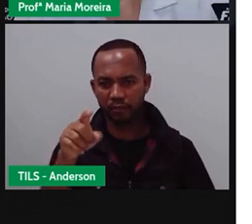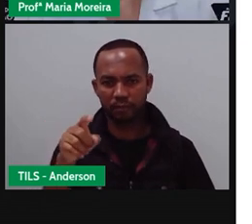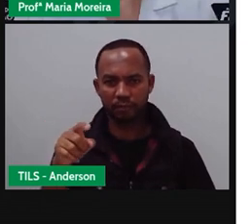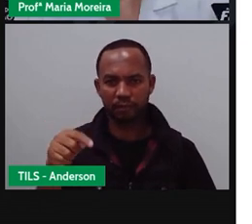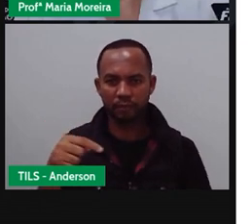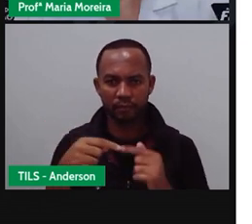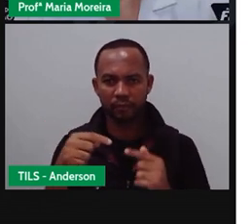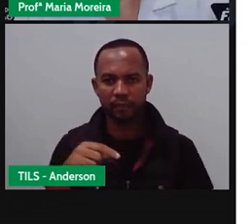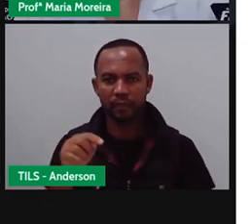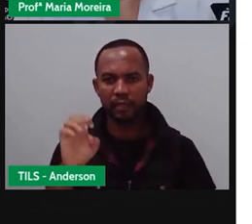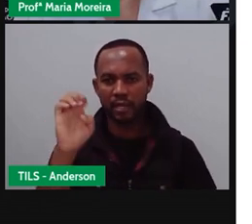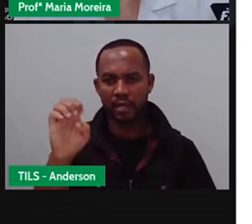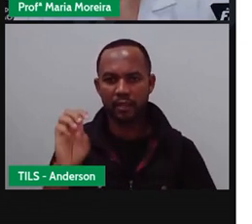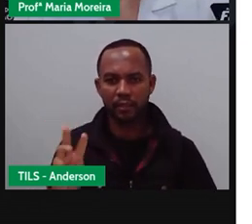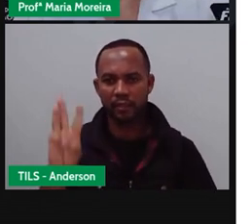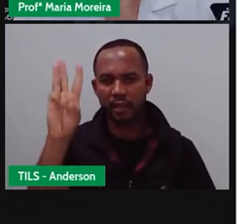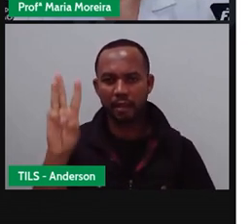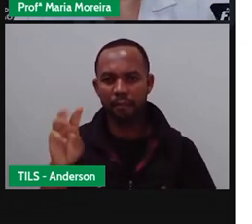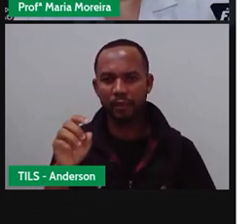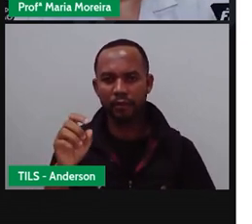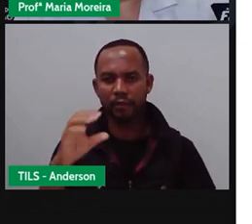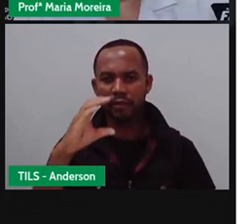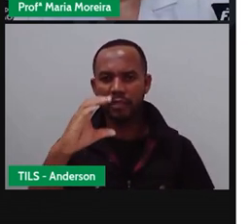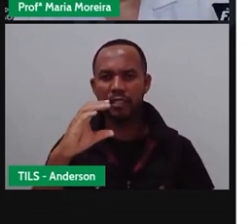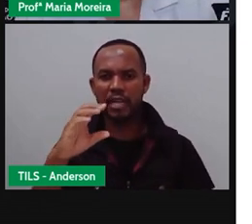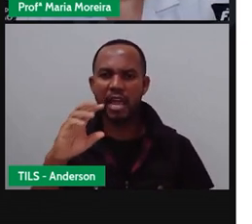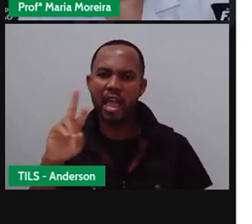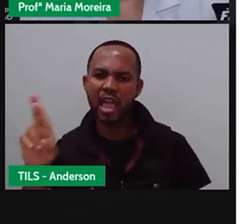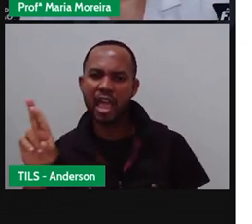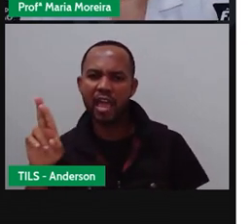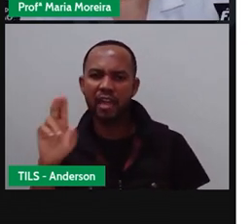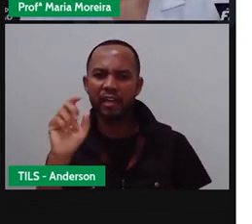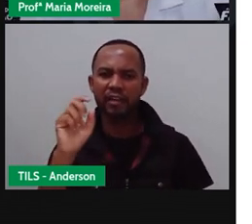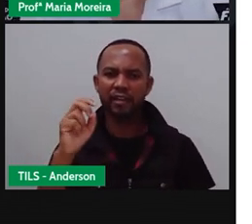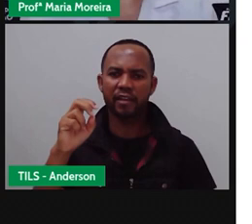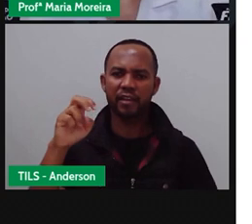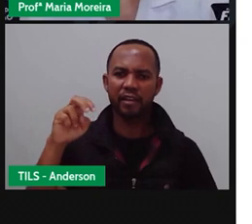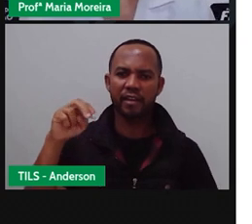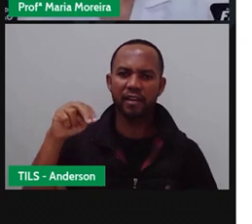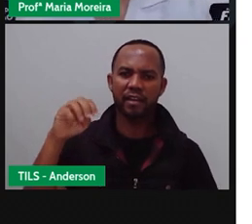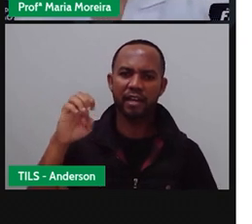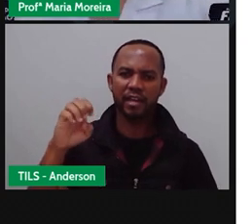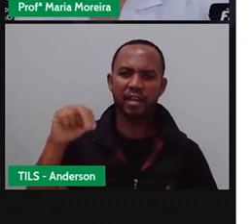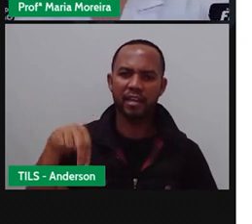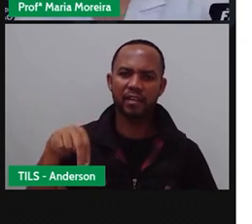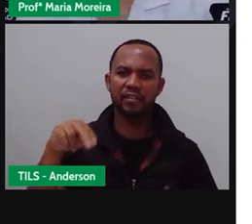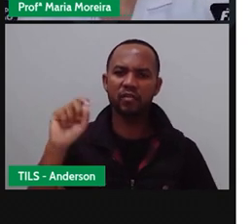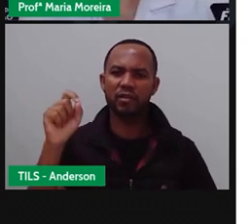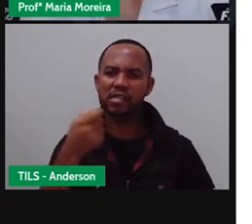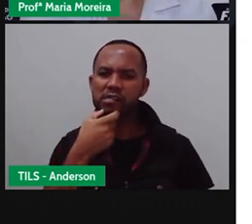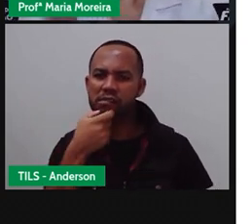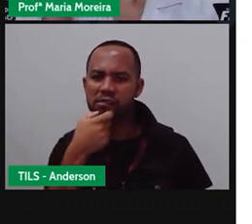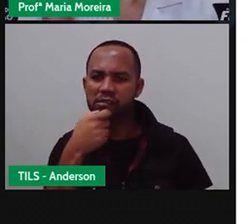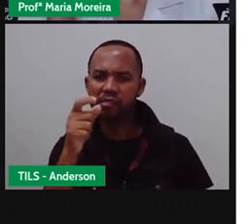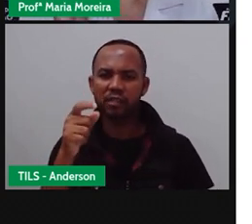em perigo crítico, tem CR. O que é isso? São siglas em inglês. Mas, Pró, por que que tá em inglês? Duas